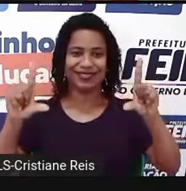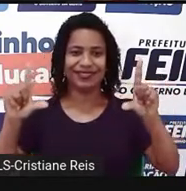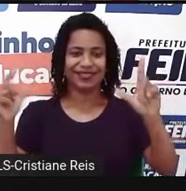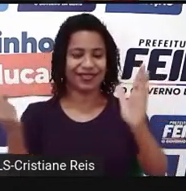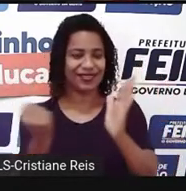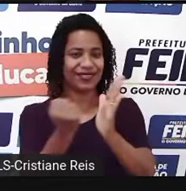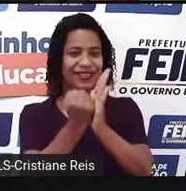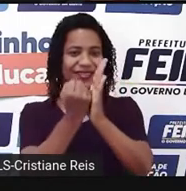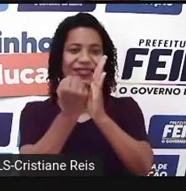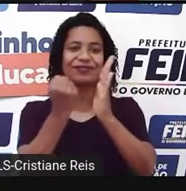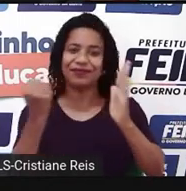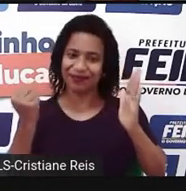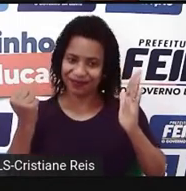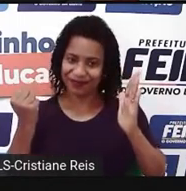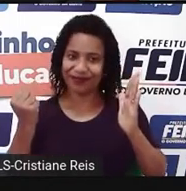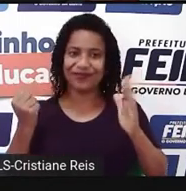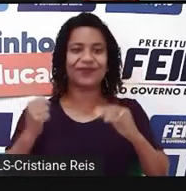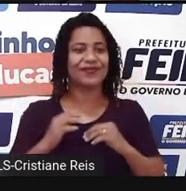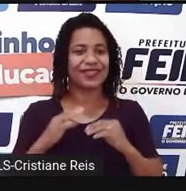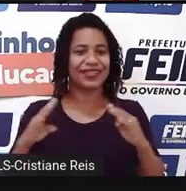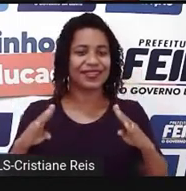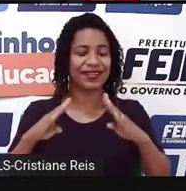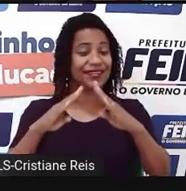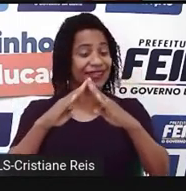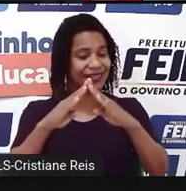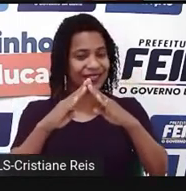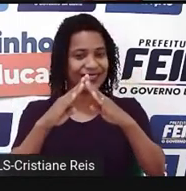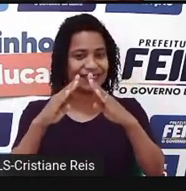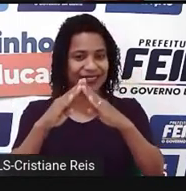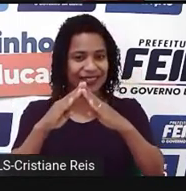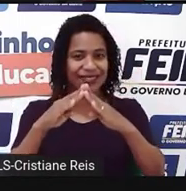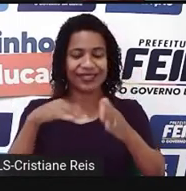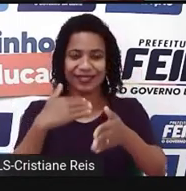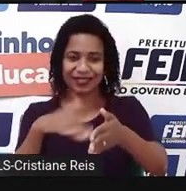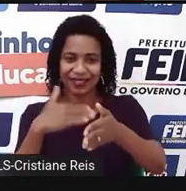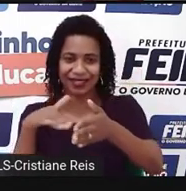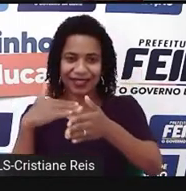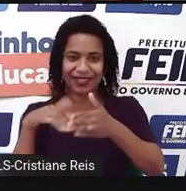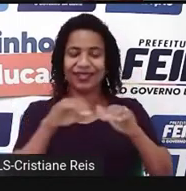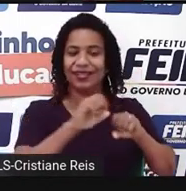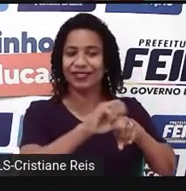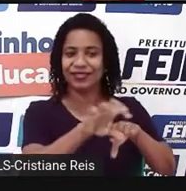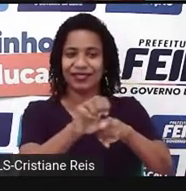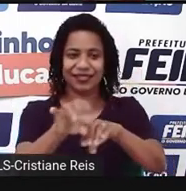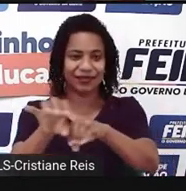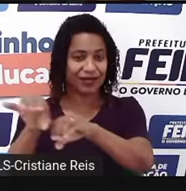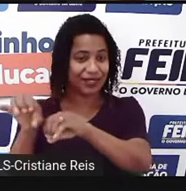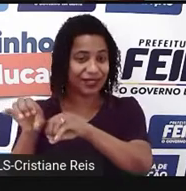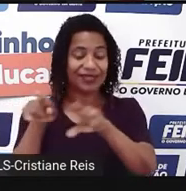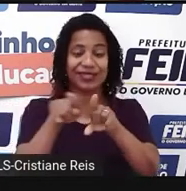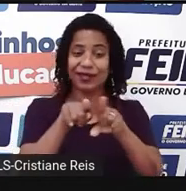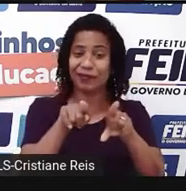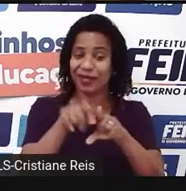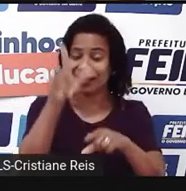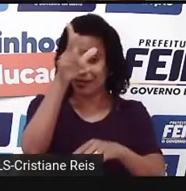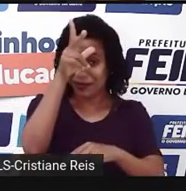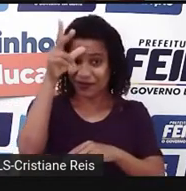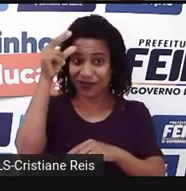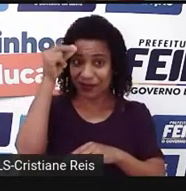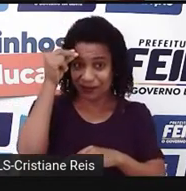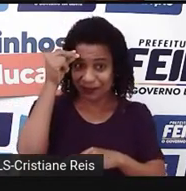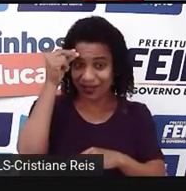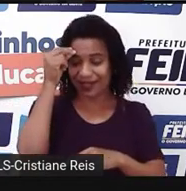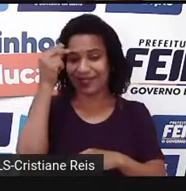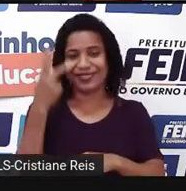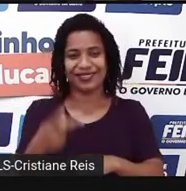vocês podem visualizar um painel com louvor marcas da Secretaria de Educação e da Prefeitura Municipal de Feira